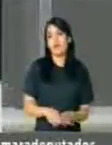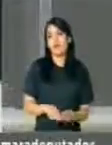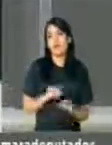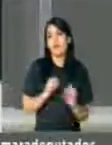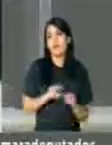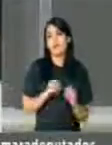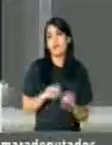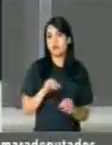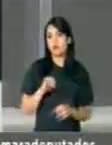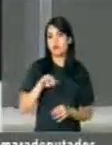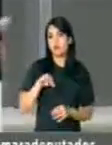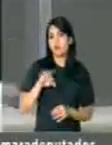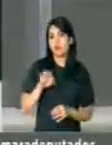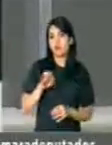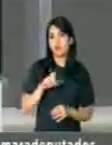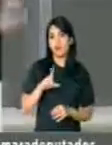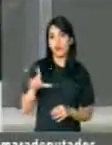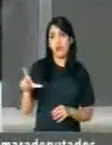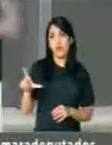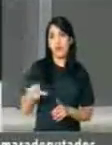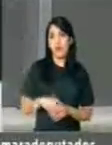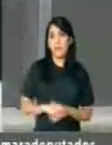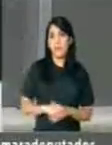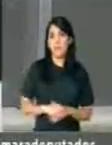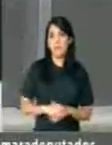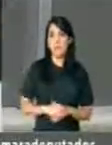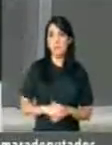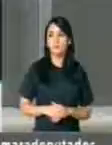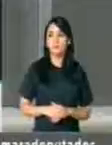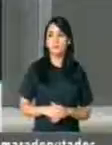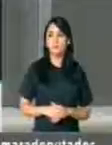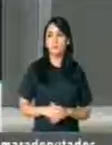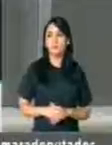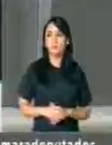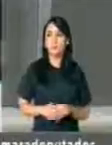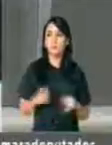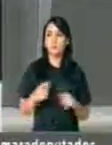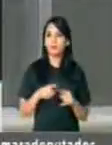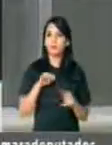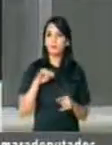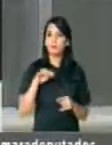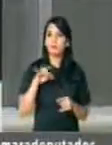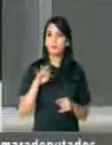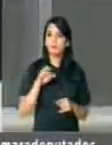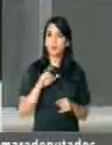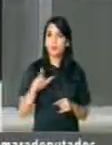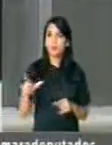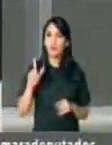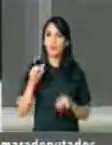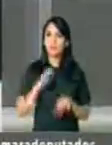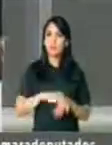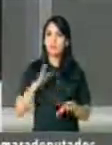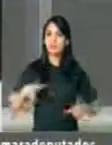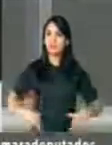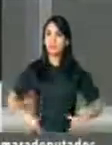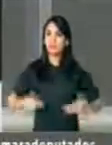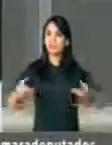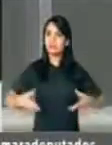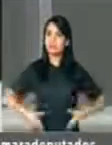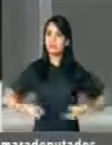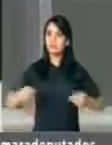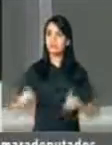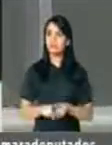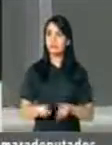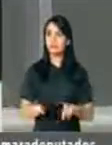política de ensino integral. Integral significa mais despesa para o governo também.